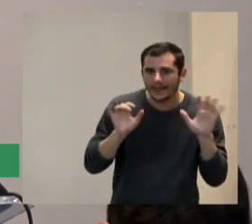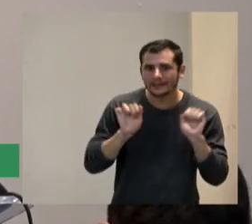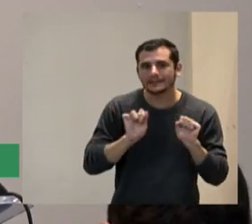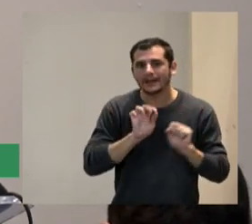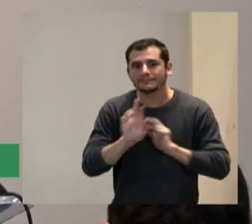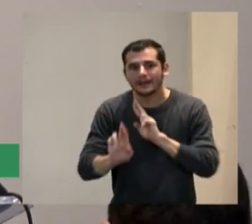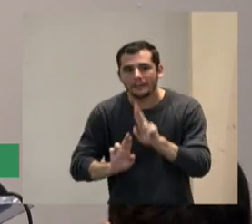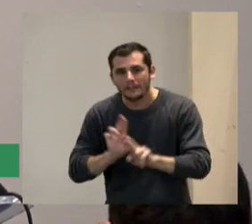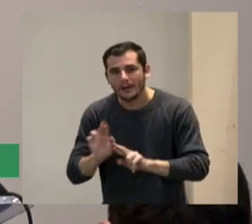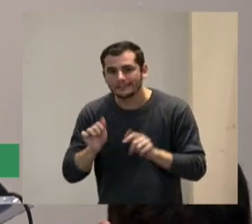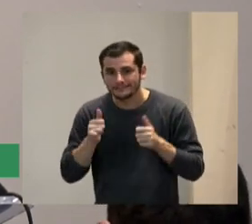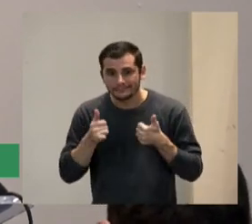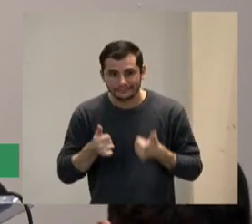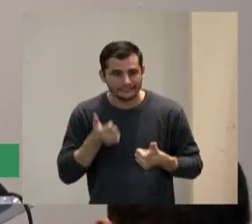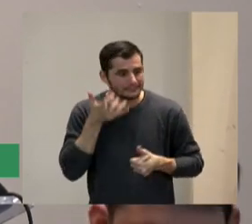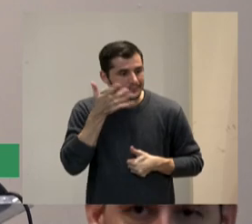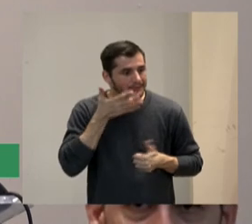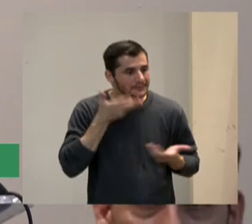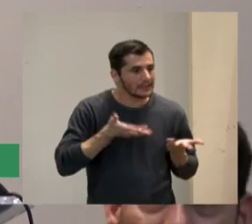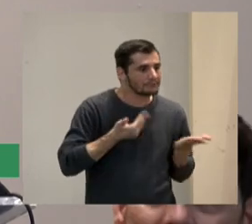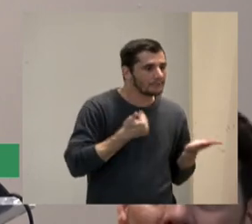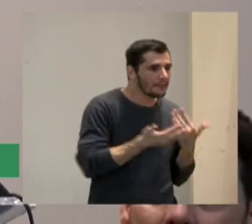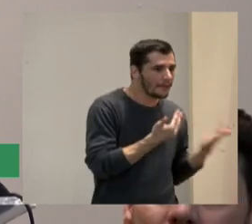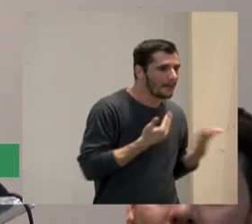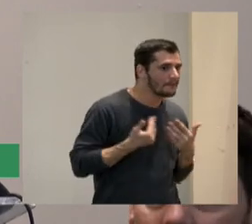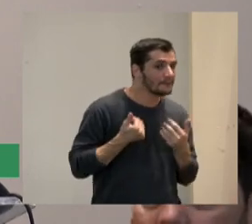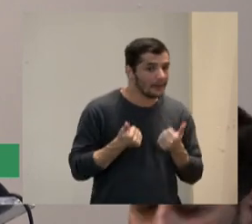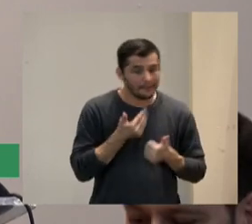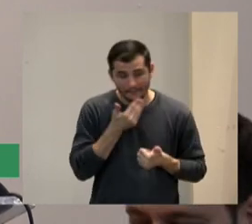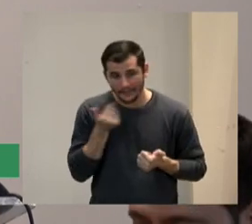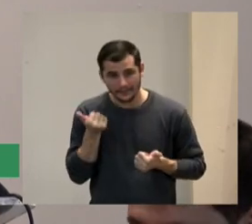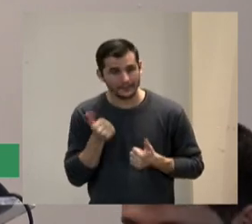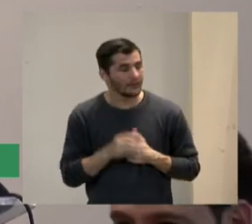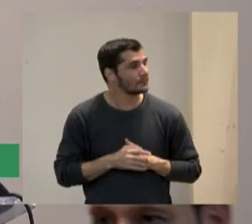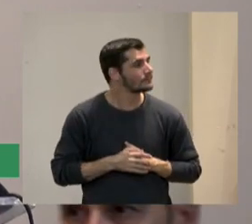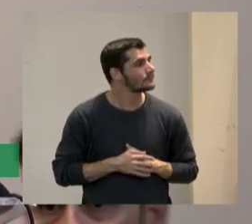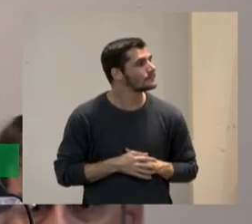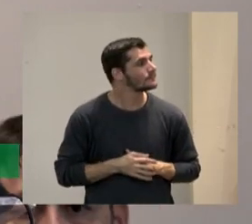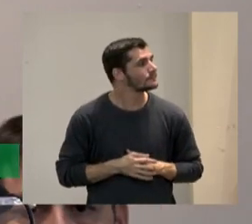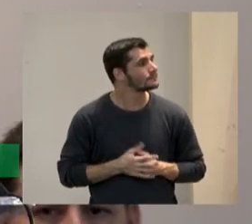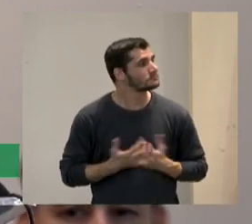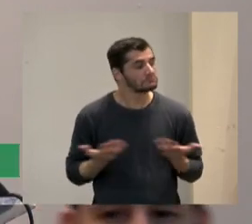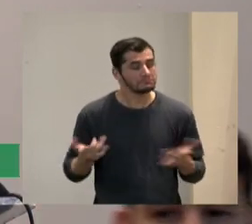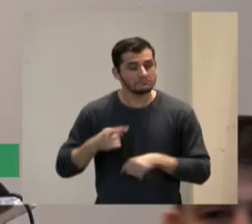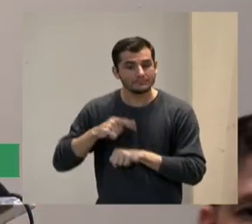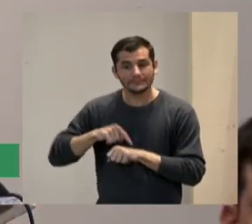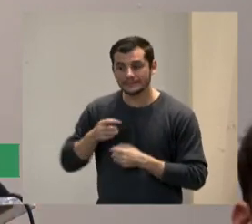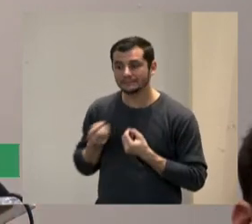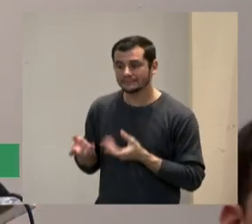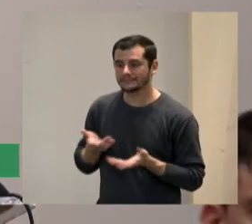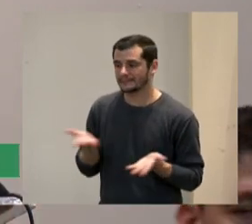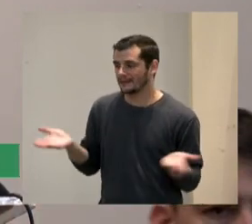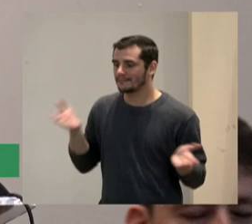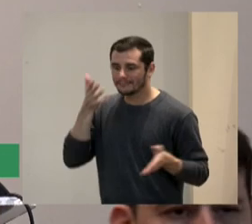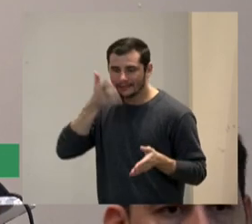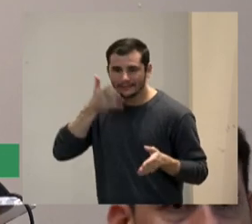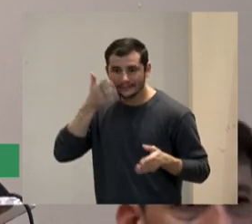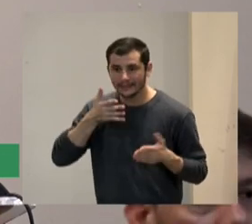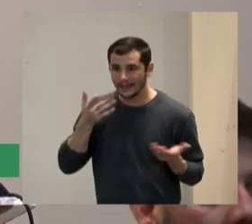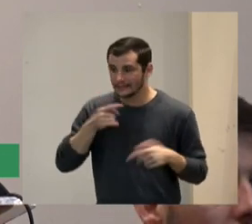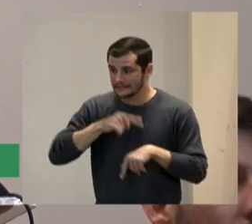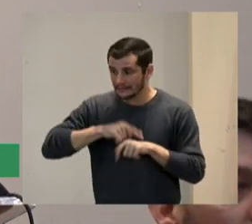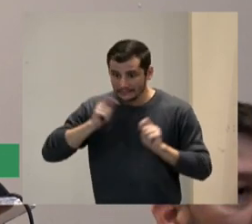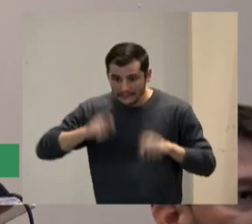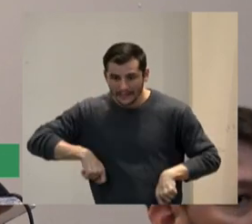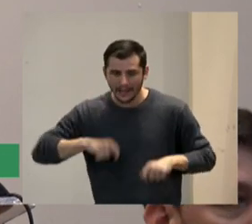palestrantes pode ser? fica melhor tá? mas a gente dando tempo dos palestrantes eles podem abrir para perguntas mas aqueles